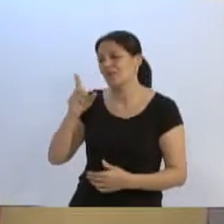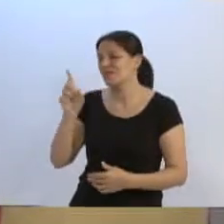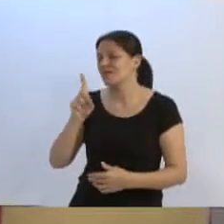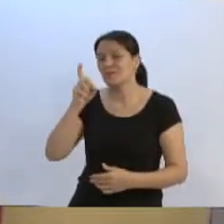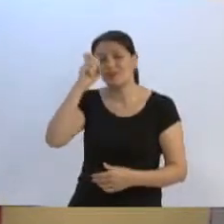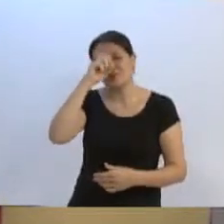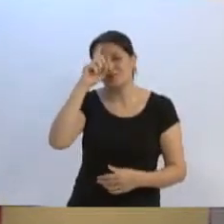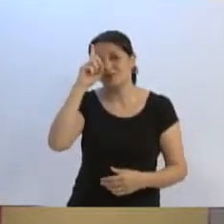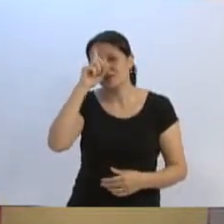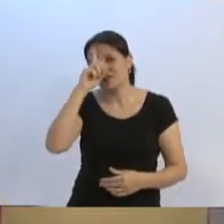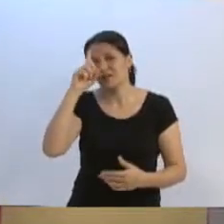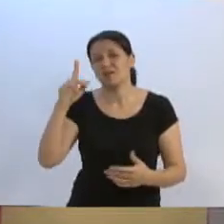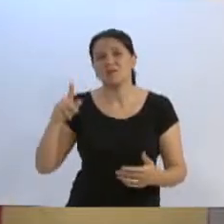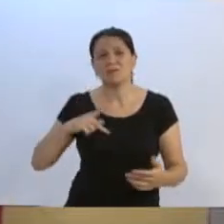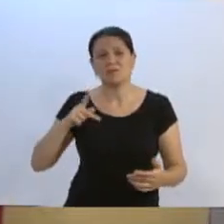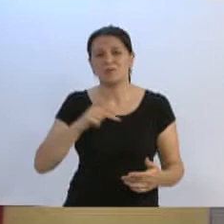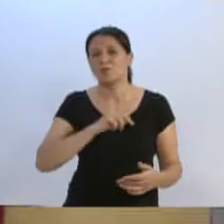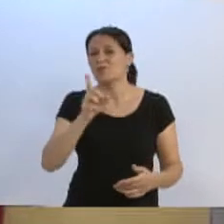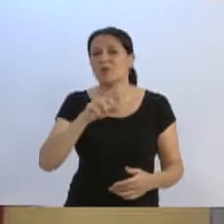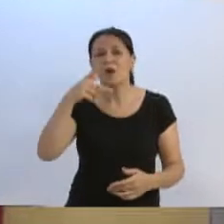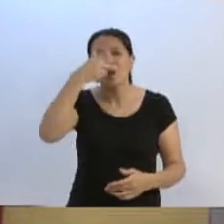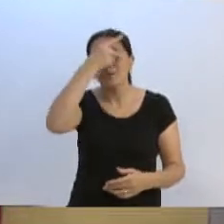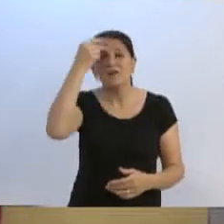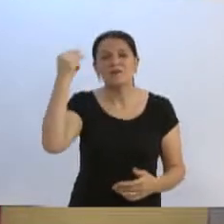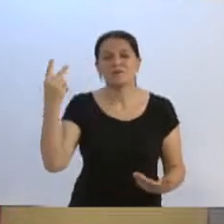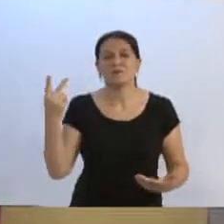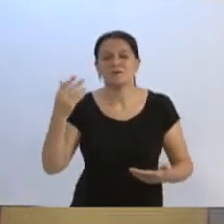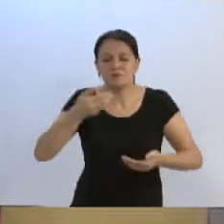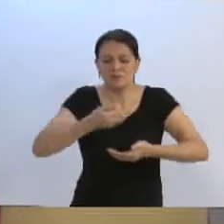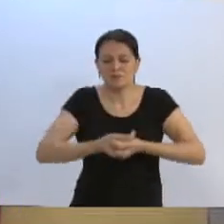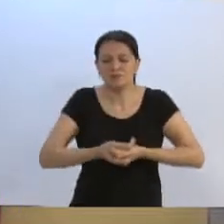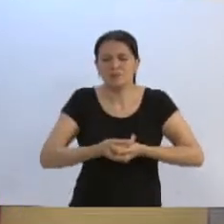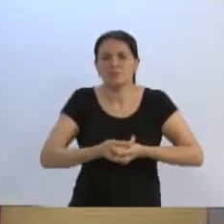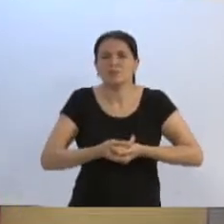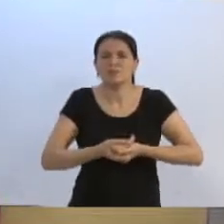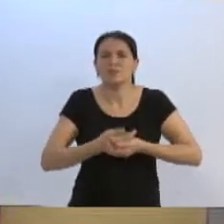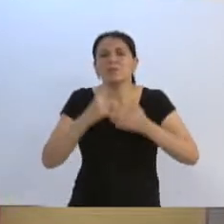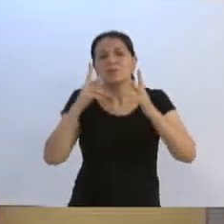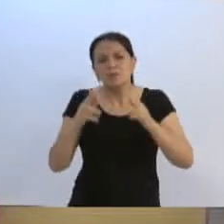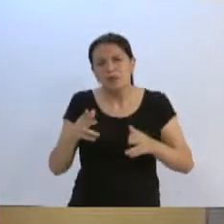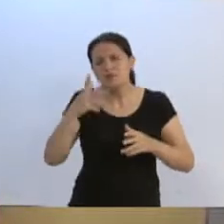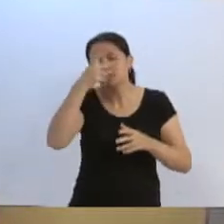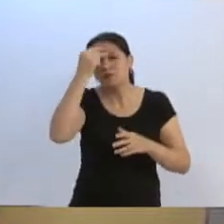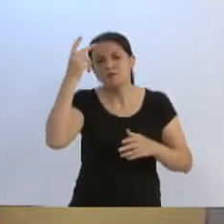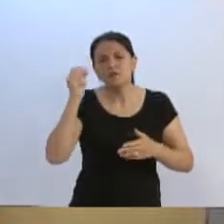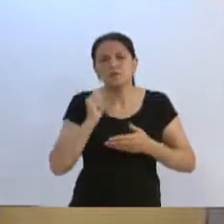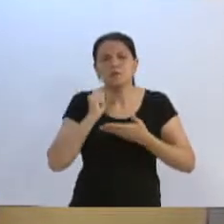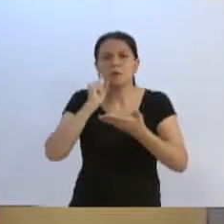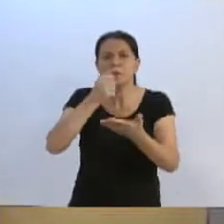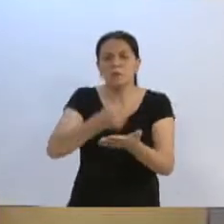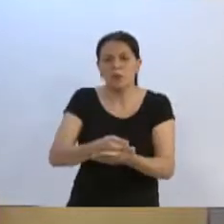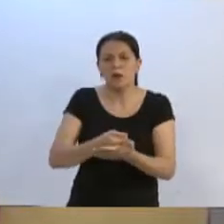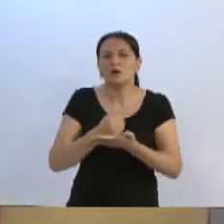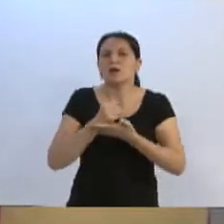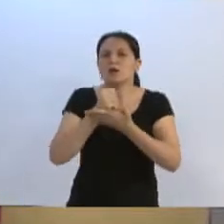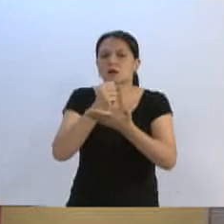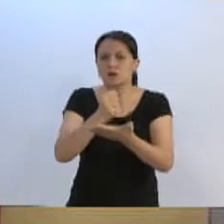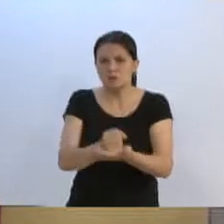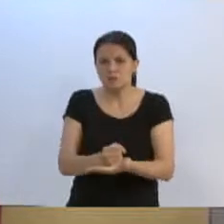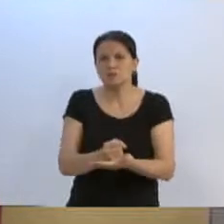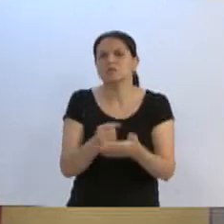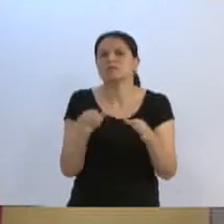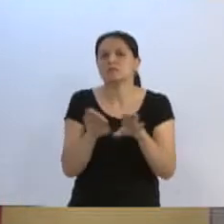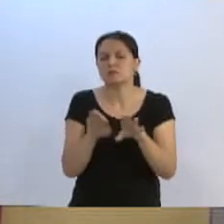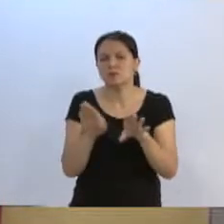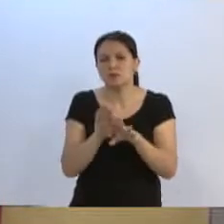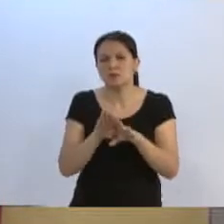público, não é da prefeitura o Hospital Santo Antônio, embora a prefeitura remunere, embora a prefeitura pague também,